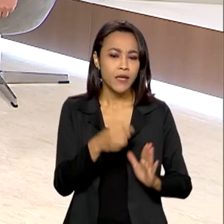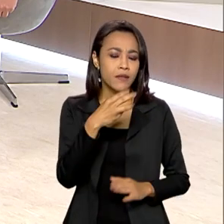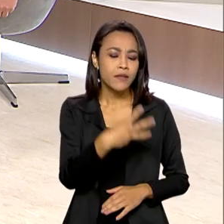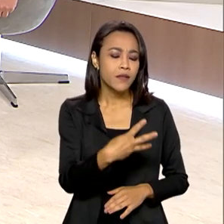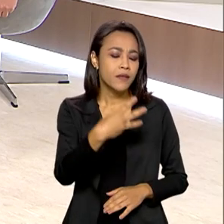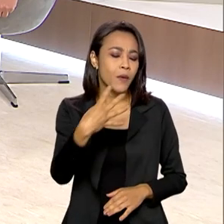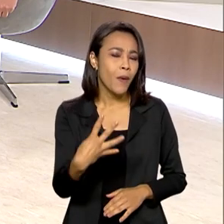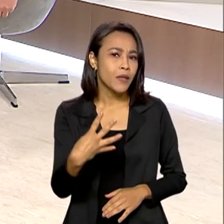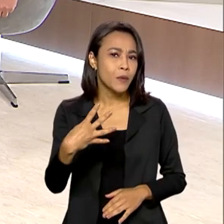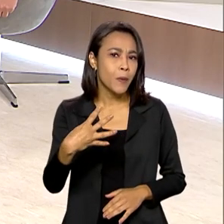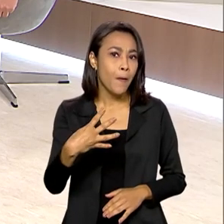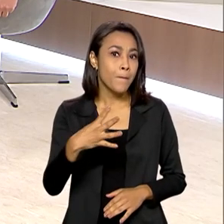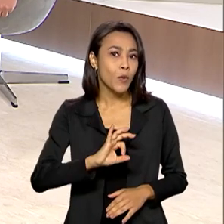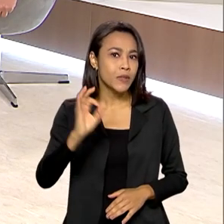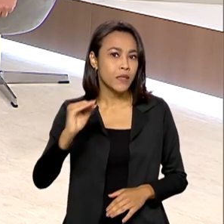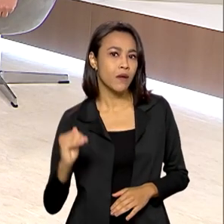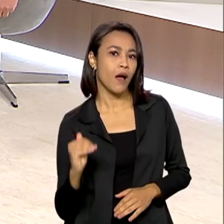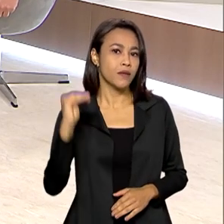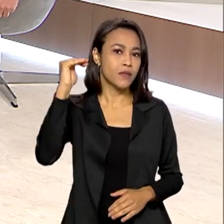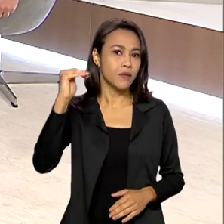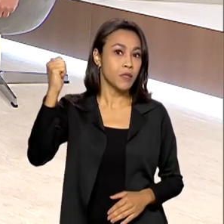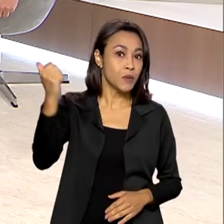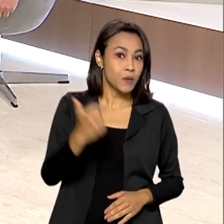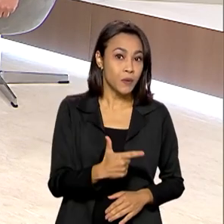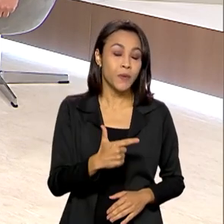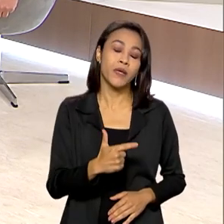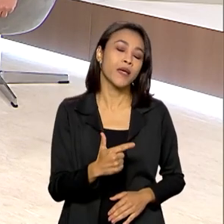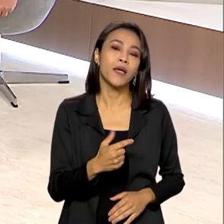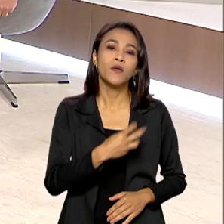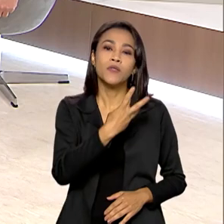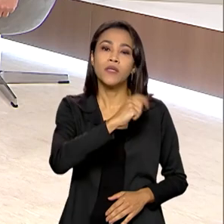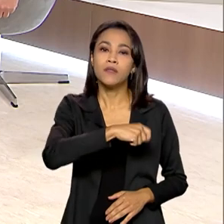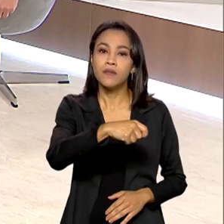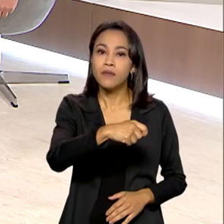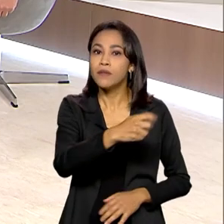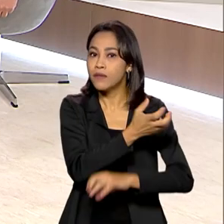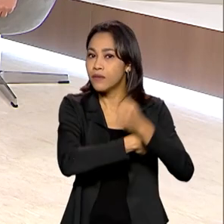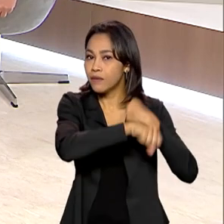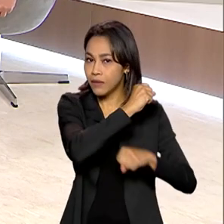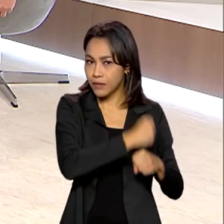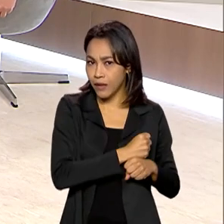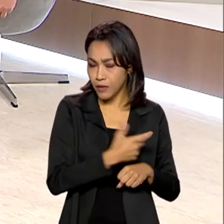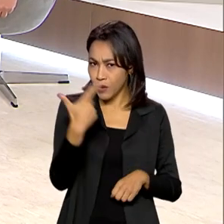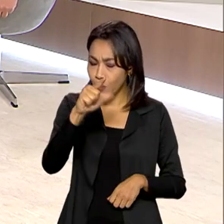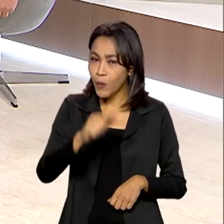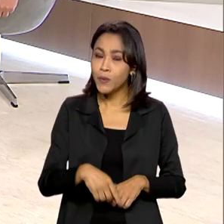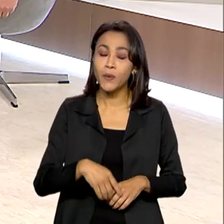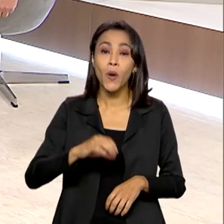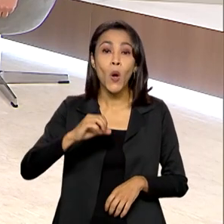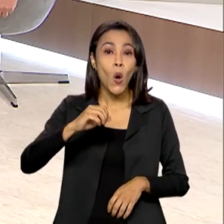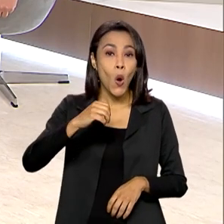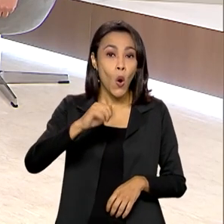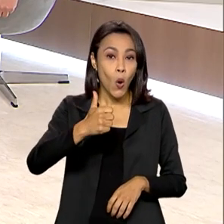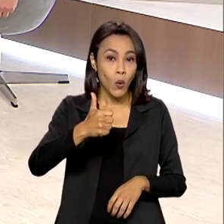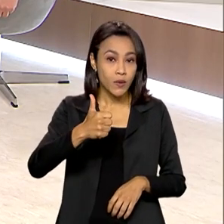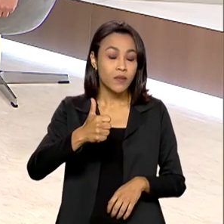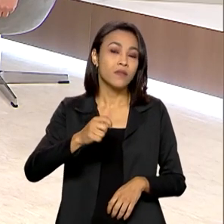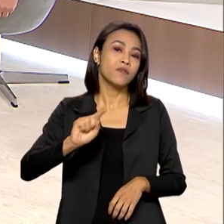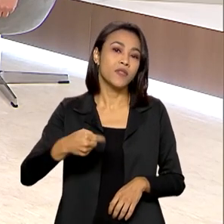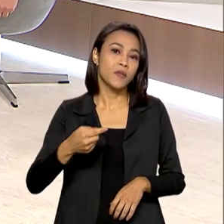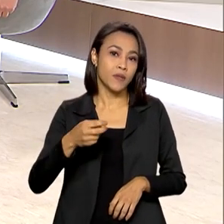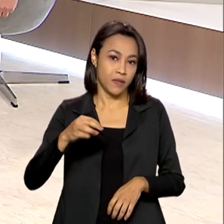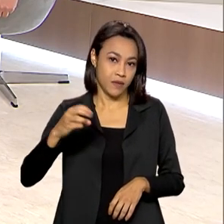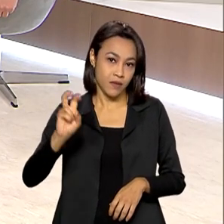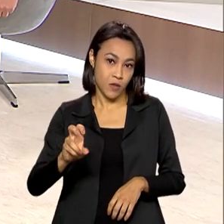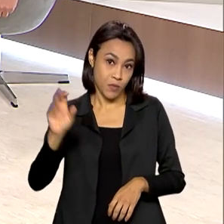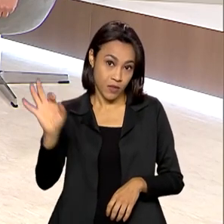% superior ao primeiro trimestre de 2021. E mais ainda, 11,5% superior ao do